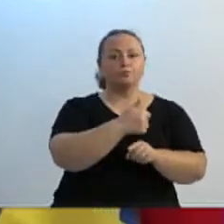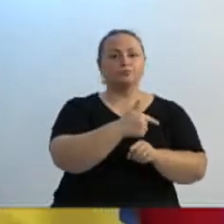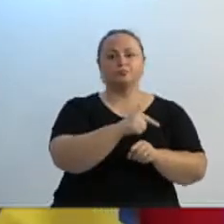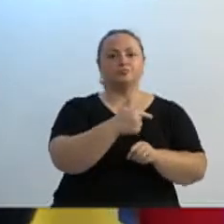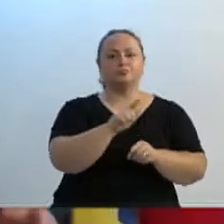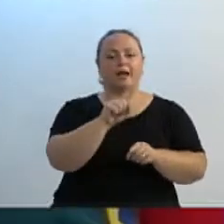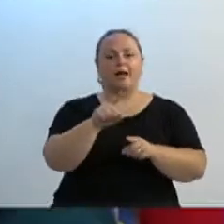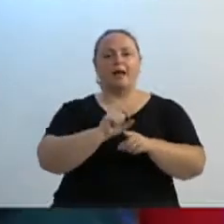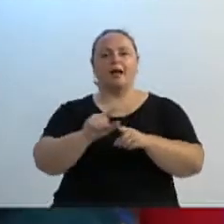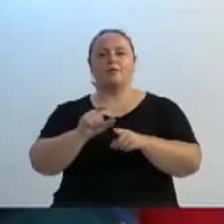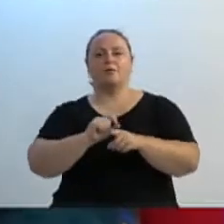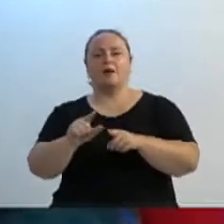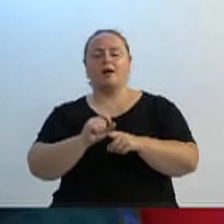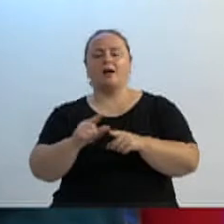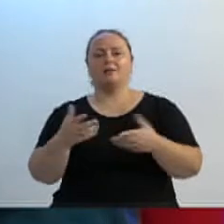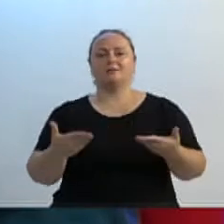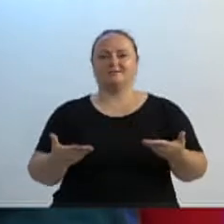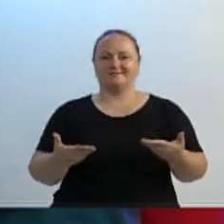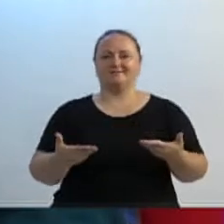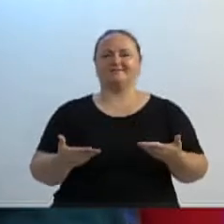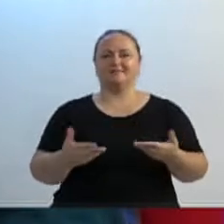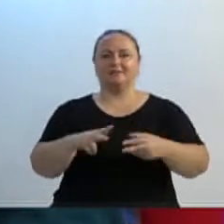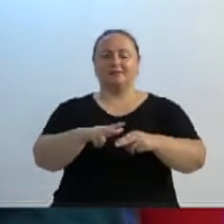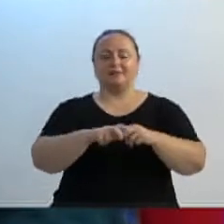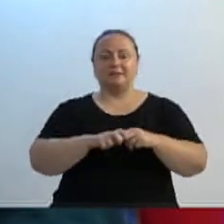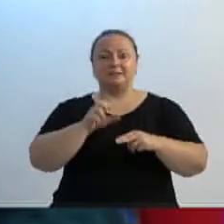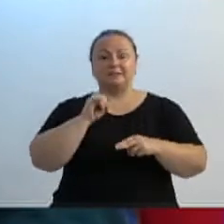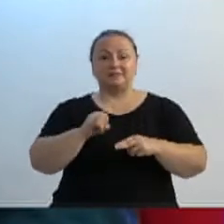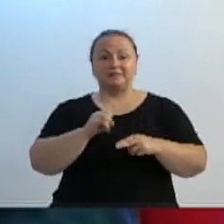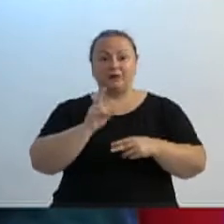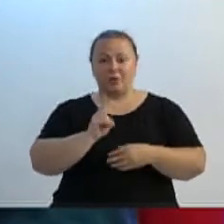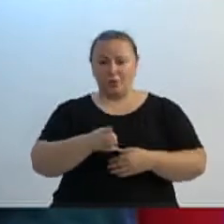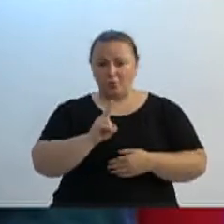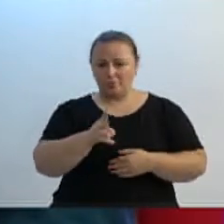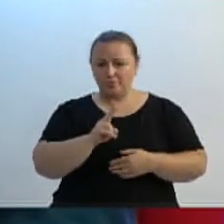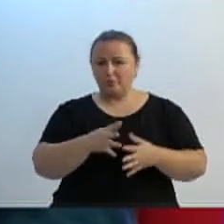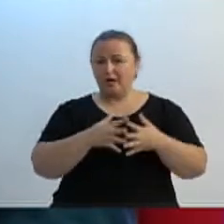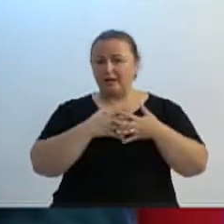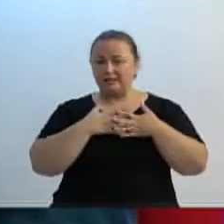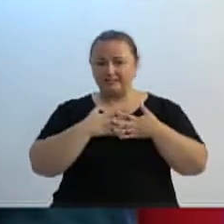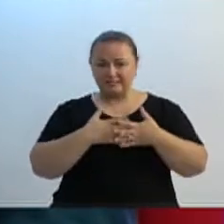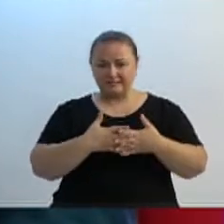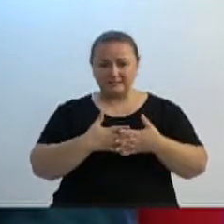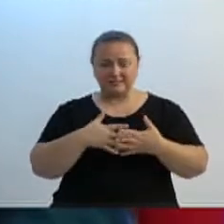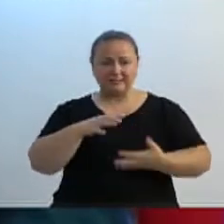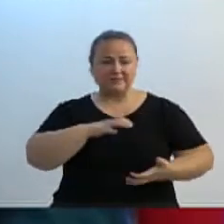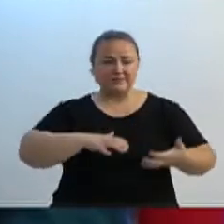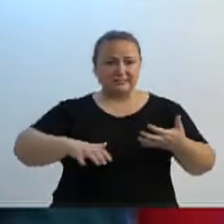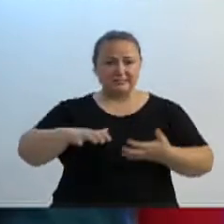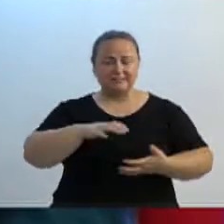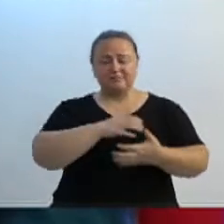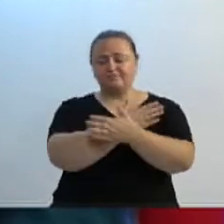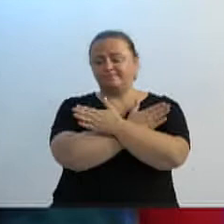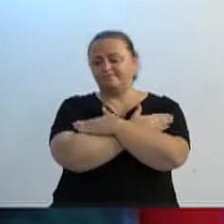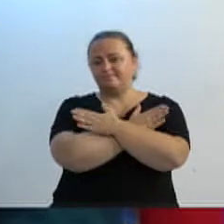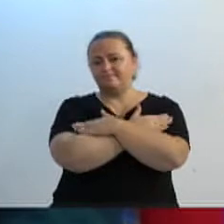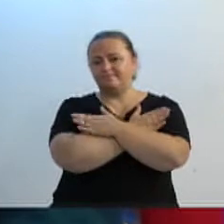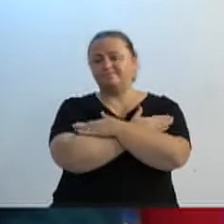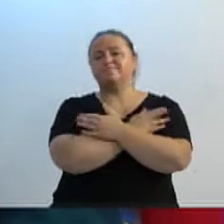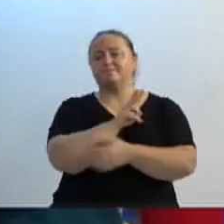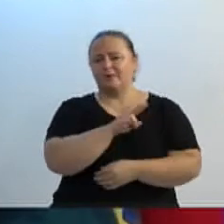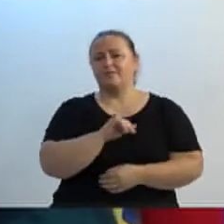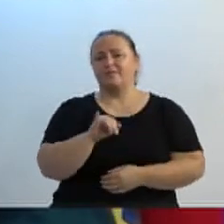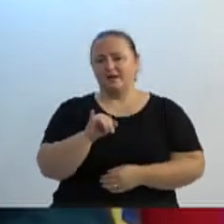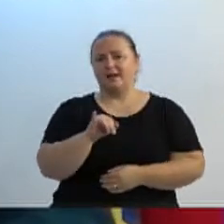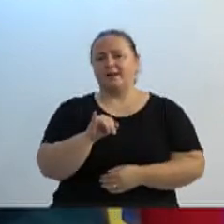se continuar esse caos, teremos um desemprego enorme também nessa área. Eles deram diversas sugestões, eu